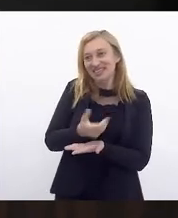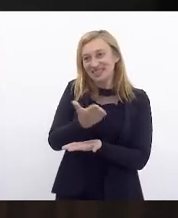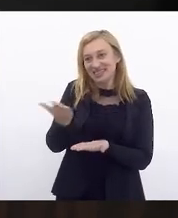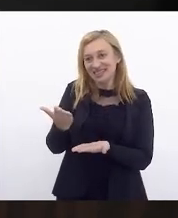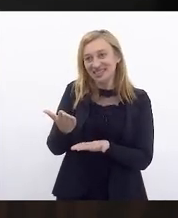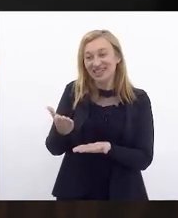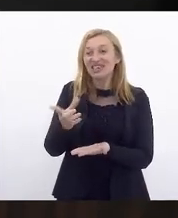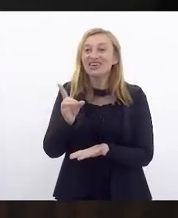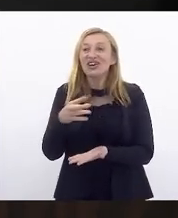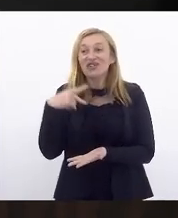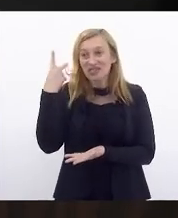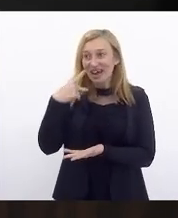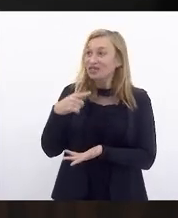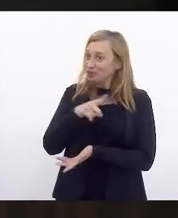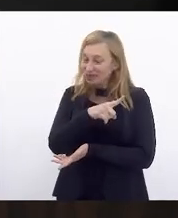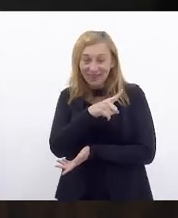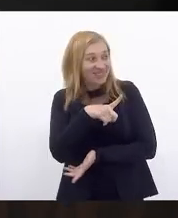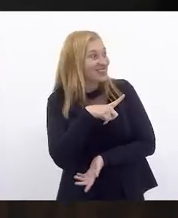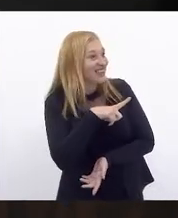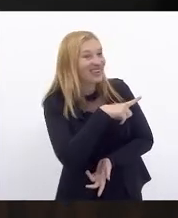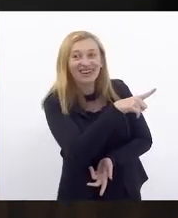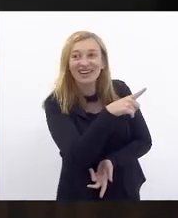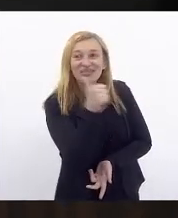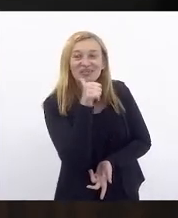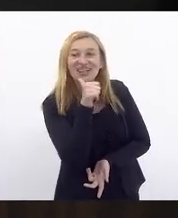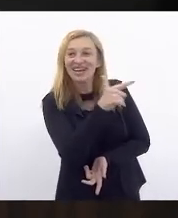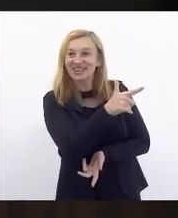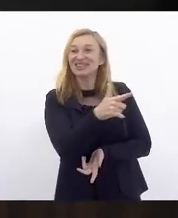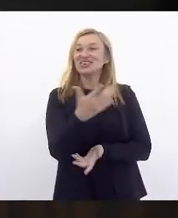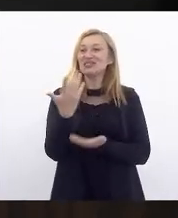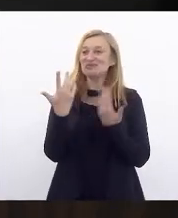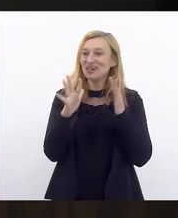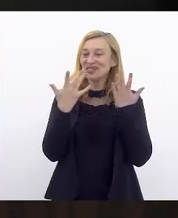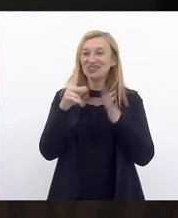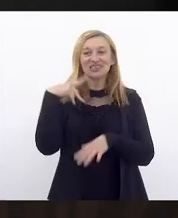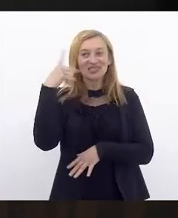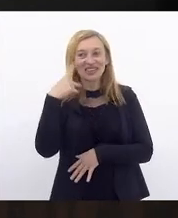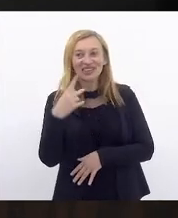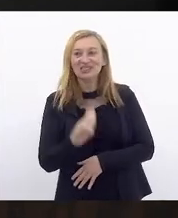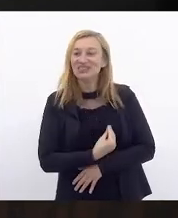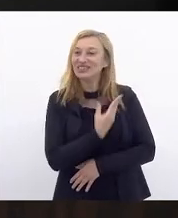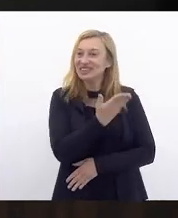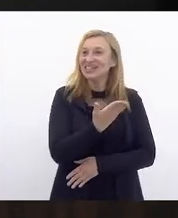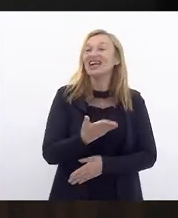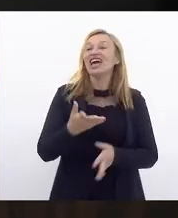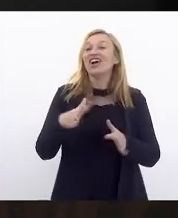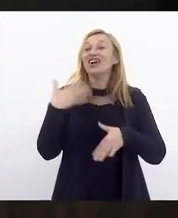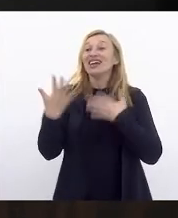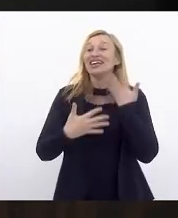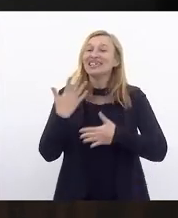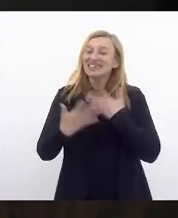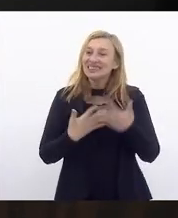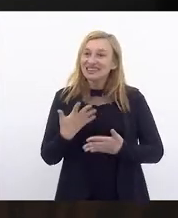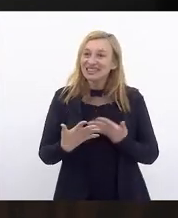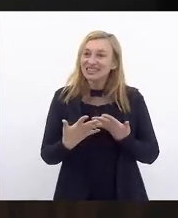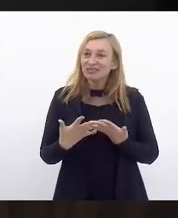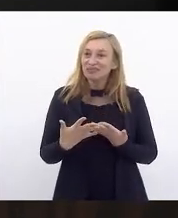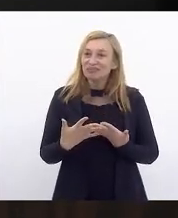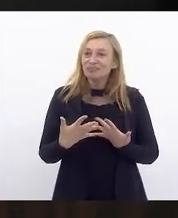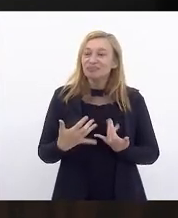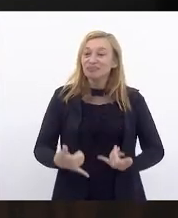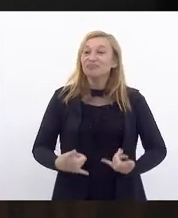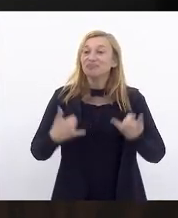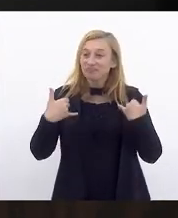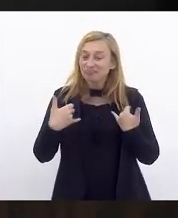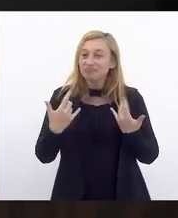A até vereadora, presidente. destaque, saldo mais vezes, a nossa vereadora presente. É sempre um prazer e um sinal